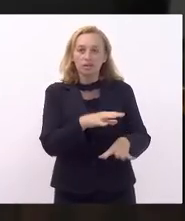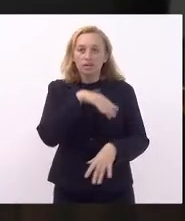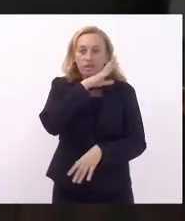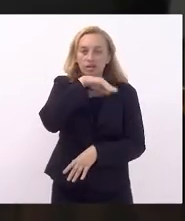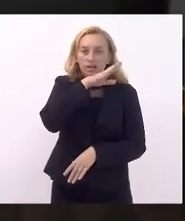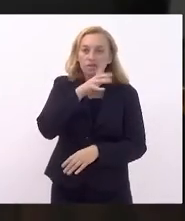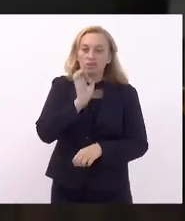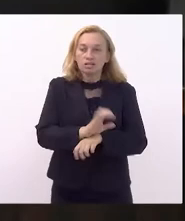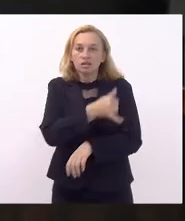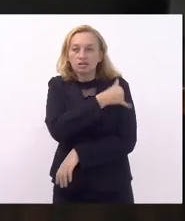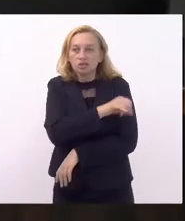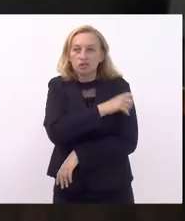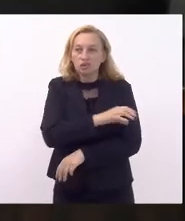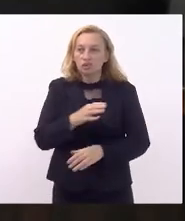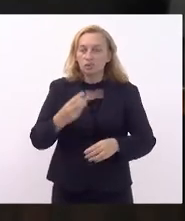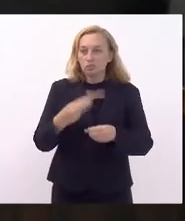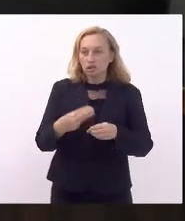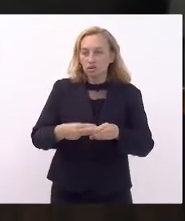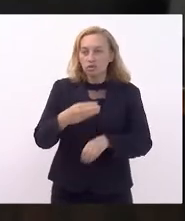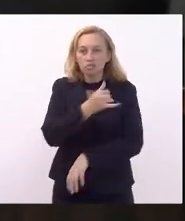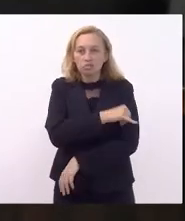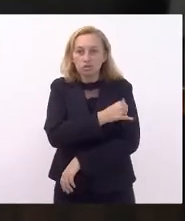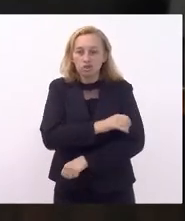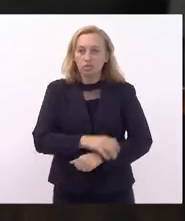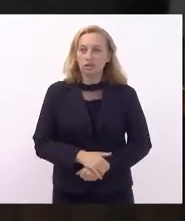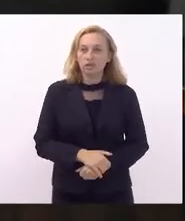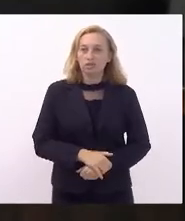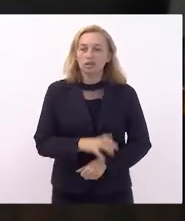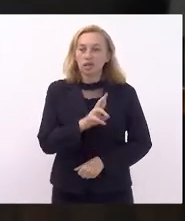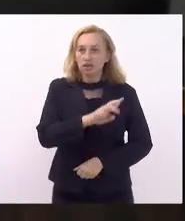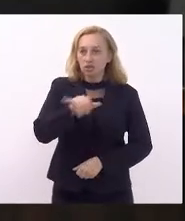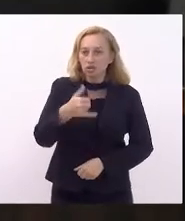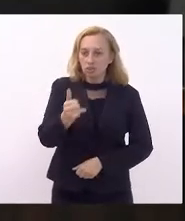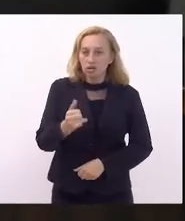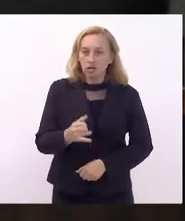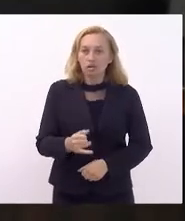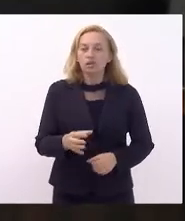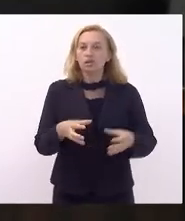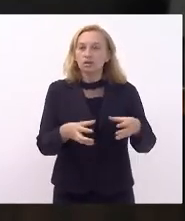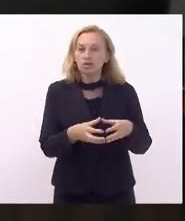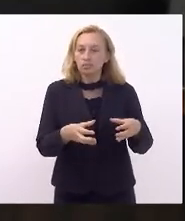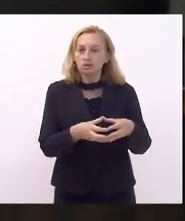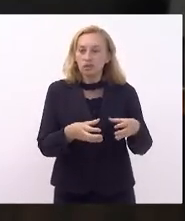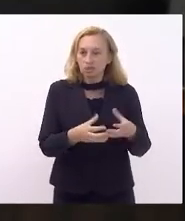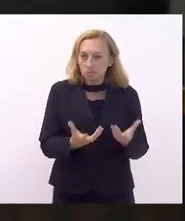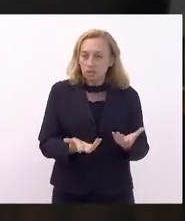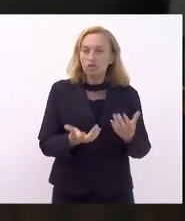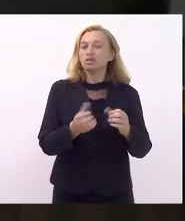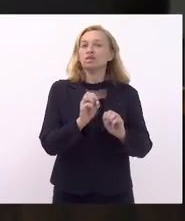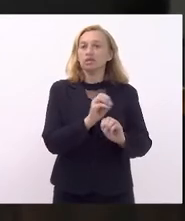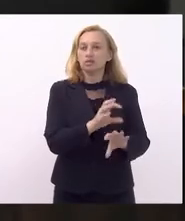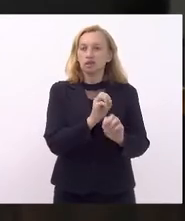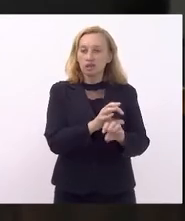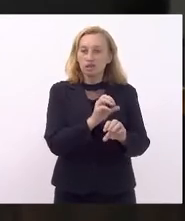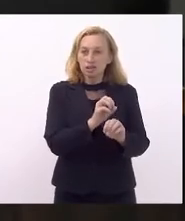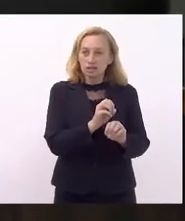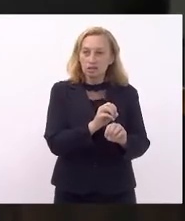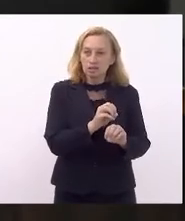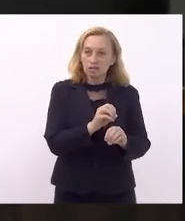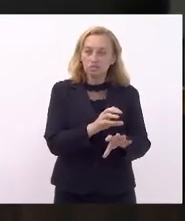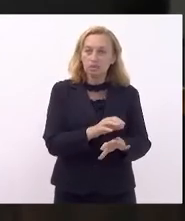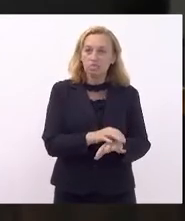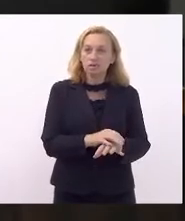na forma que menciona o município do Rio de Janeiro, RJ. Aparecida comissão de indicação legislativa, pela transformação em indicação